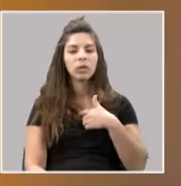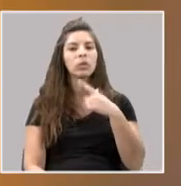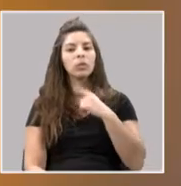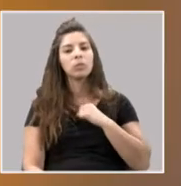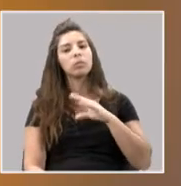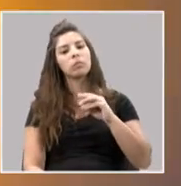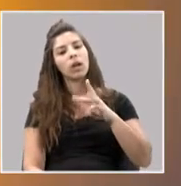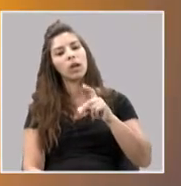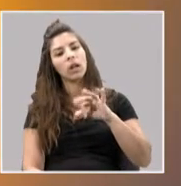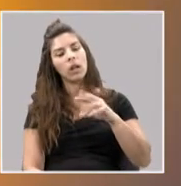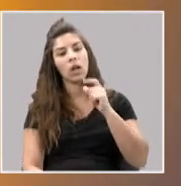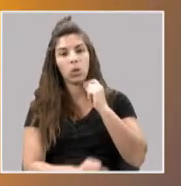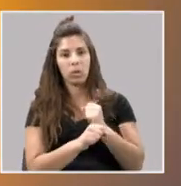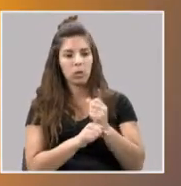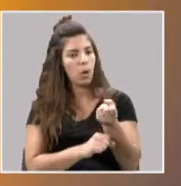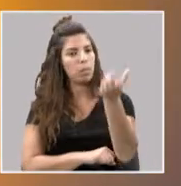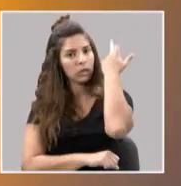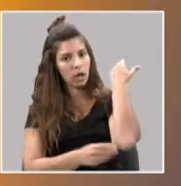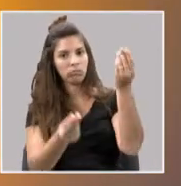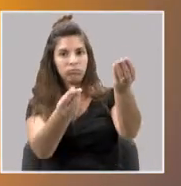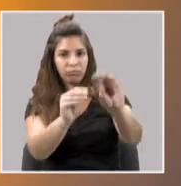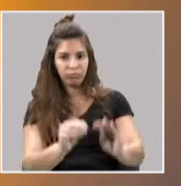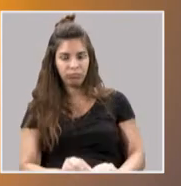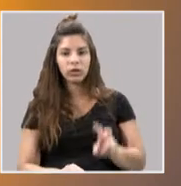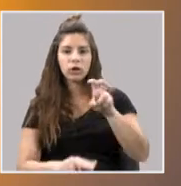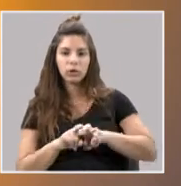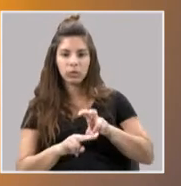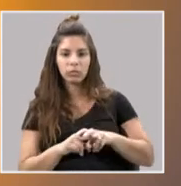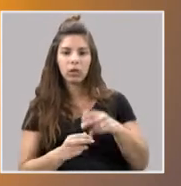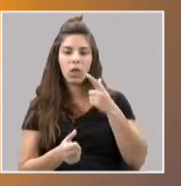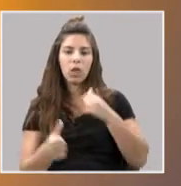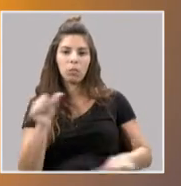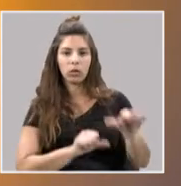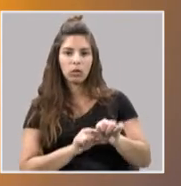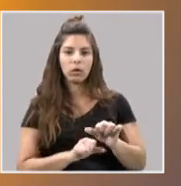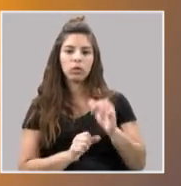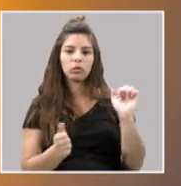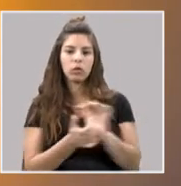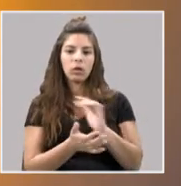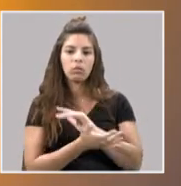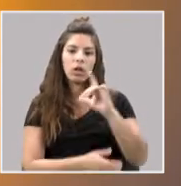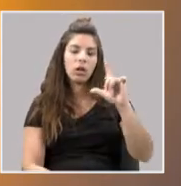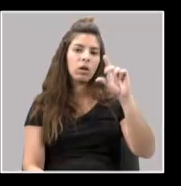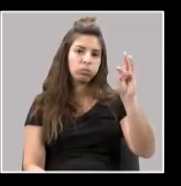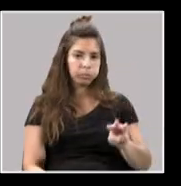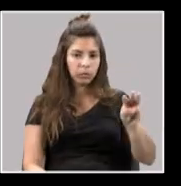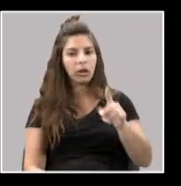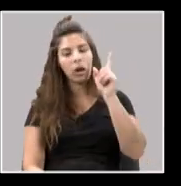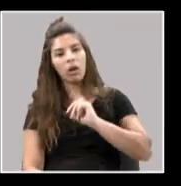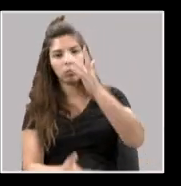Sou Maria Embreira Rados. Este trabalho foi realizado no ano passado, na cadeira de Laboratório de Jornalismo 3, com a professora Ana Leal.